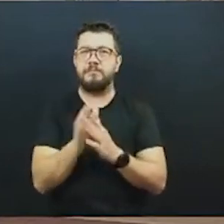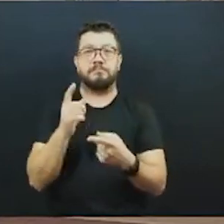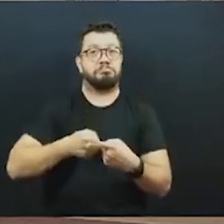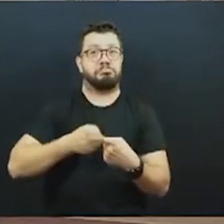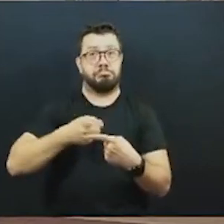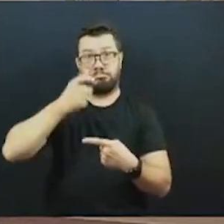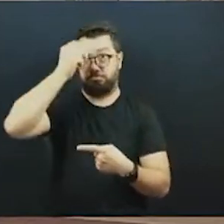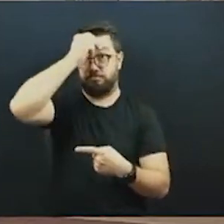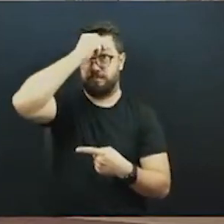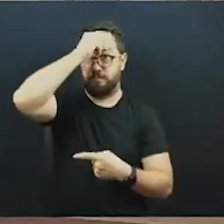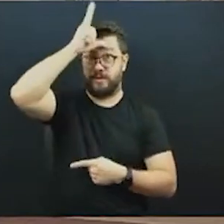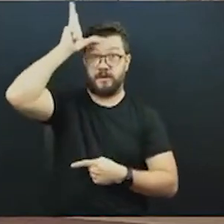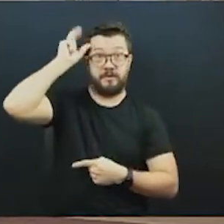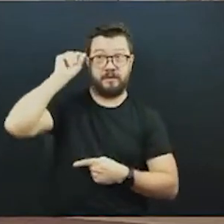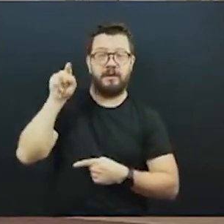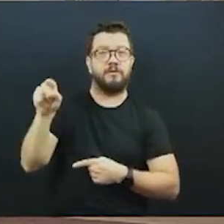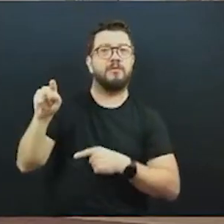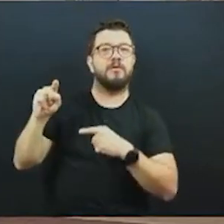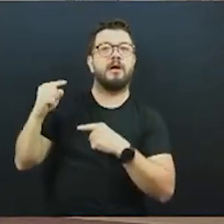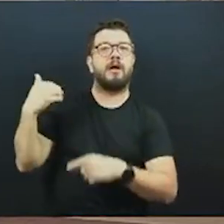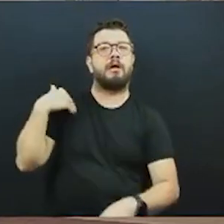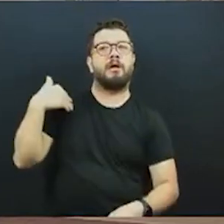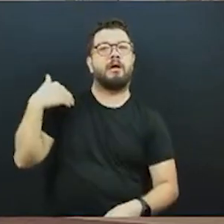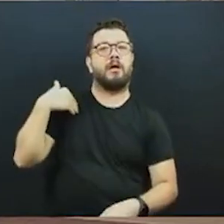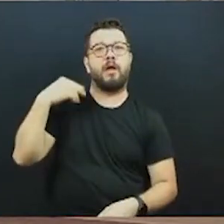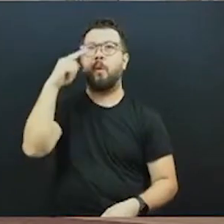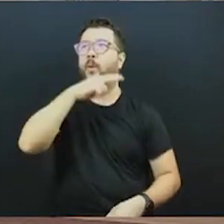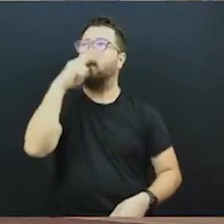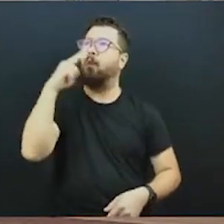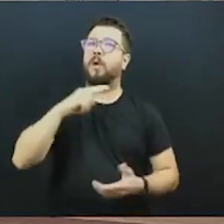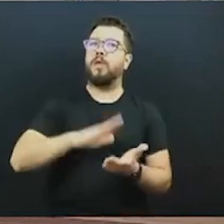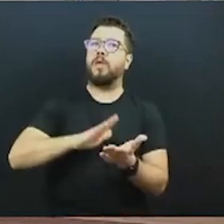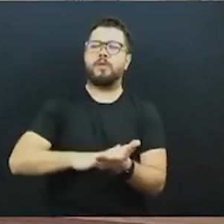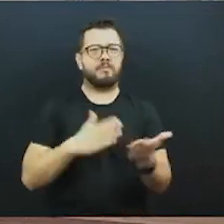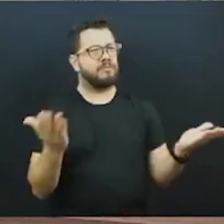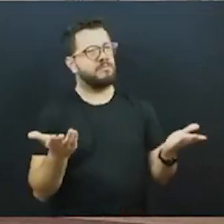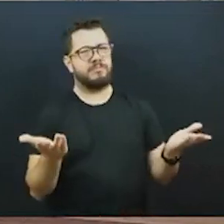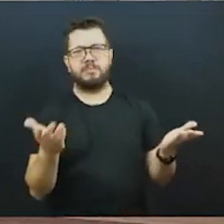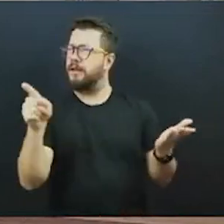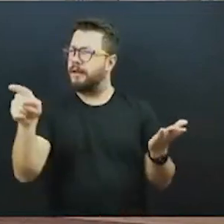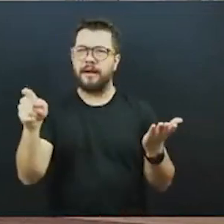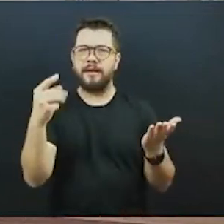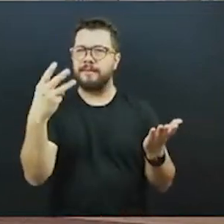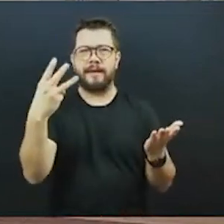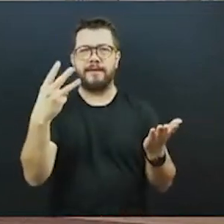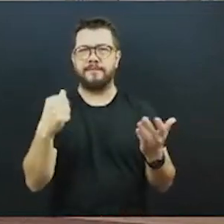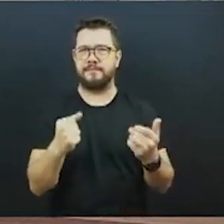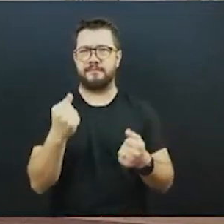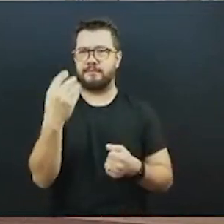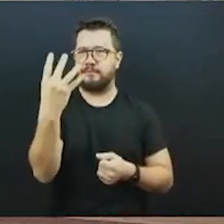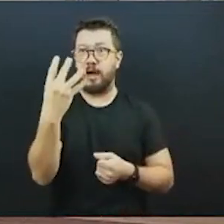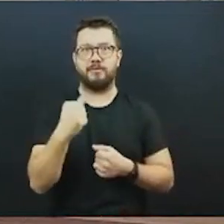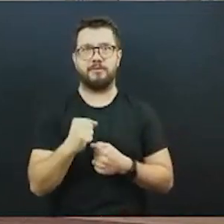gente três dias para a gente estudar aquilo que o município estudou três, quatro, cinco anos. Então, eu quero aqui,